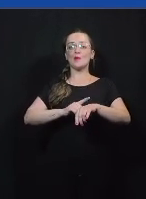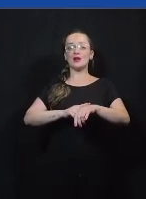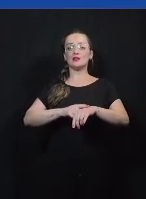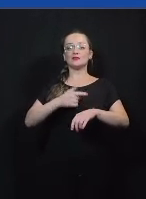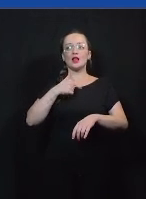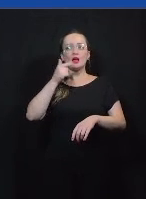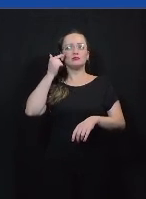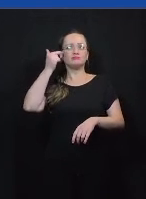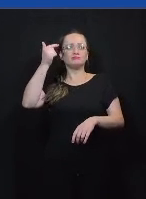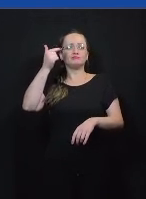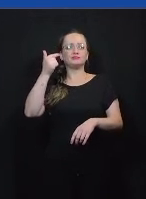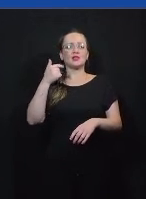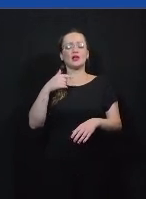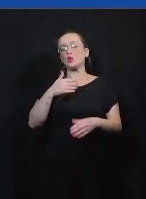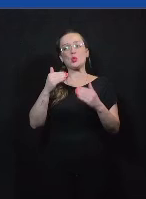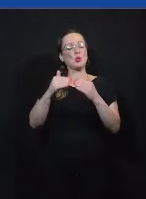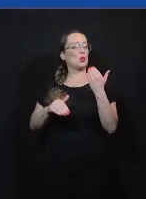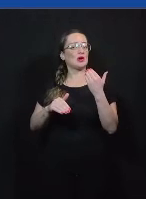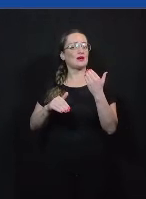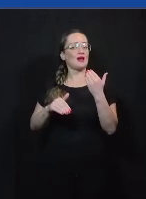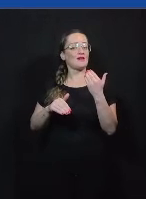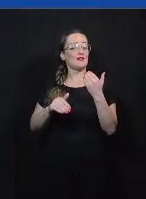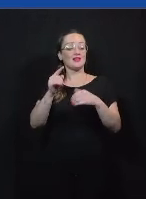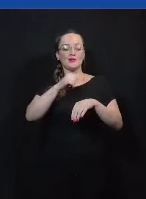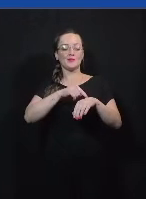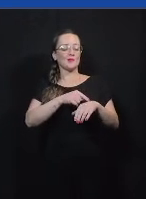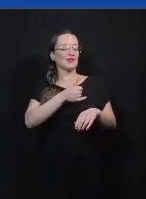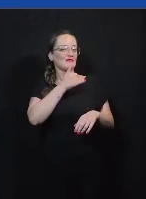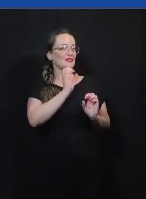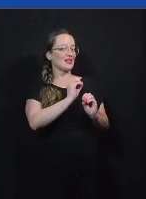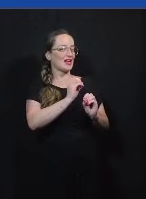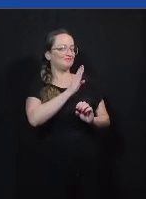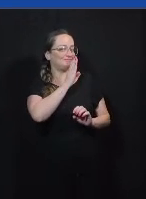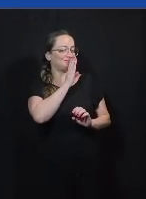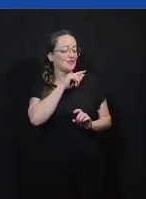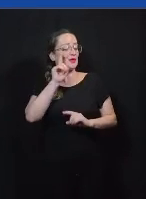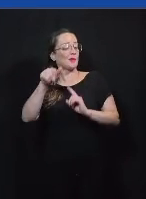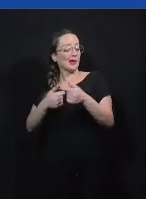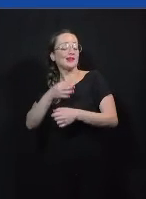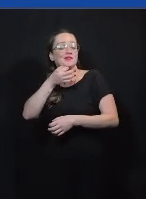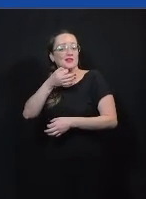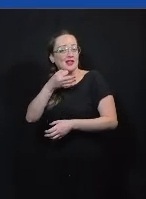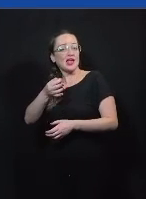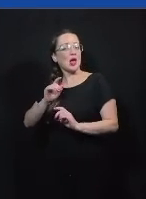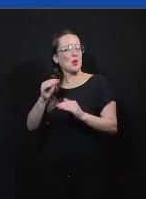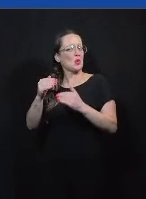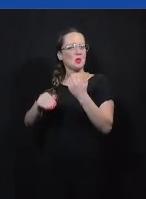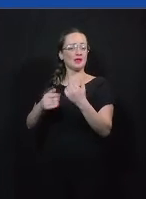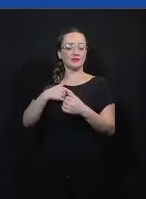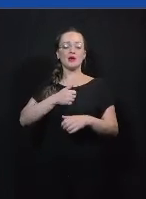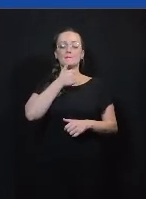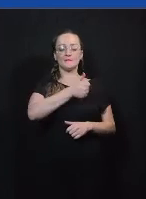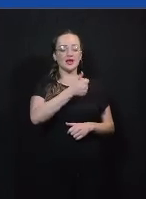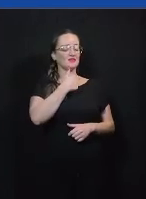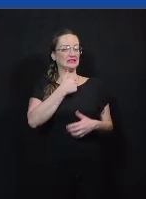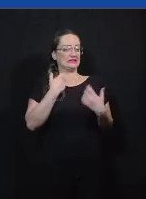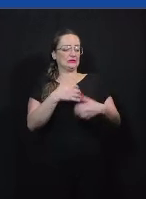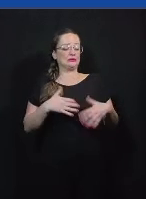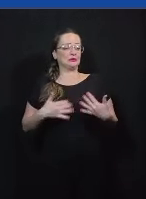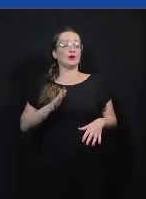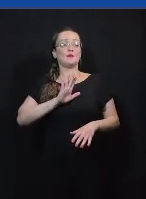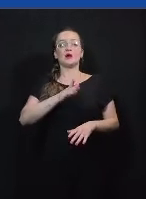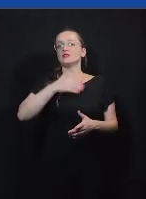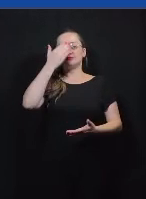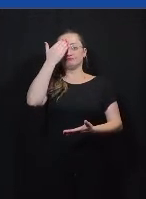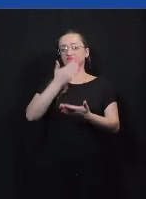definindo uma posição que eu não concordava mesmo que ele tenha ido super bem ou ele fala eu estava super nervoso e você nem acredita isso porque ele teve uma